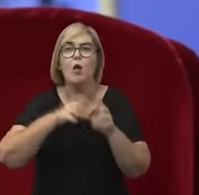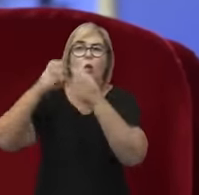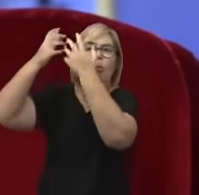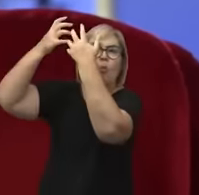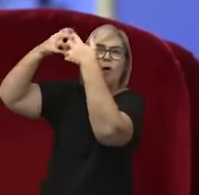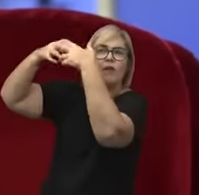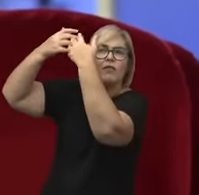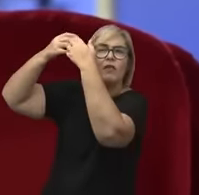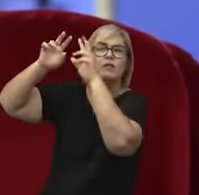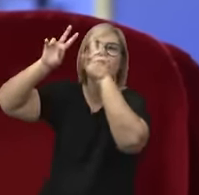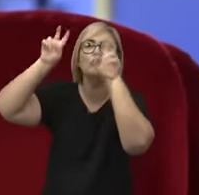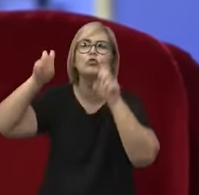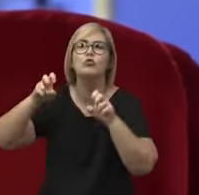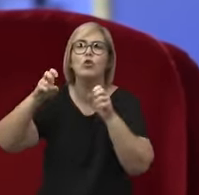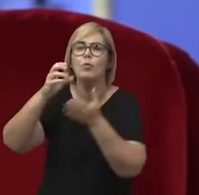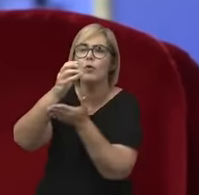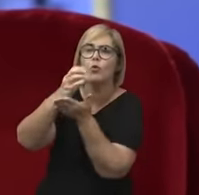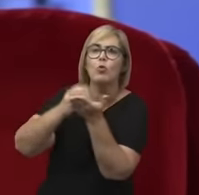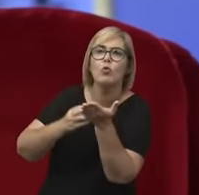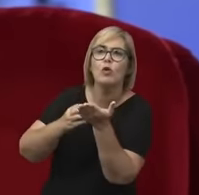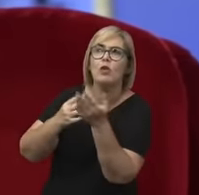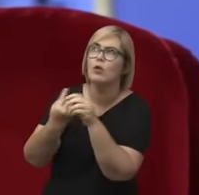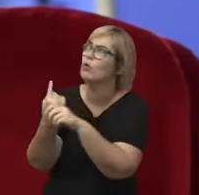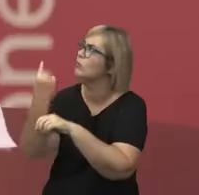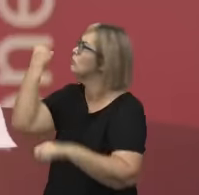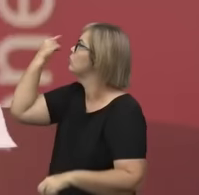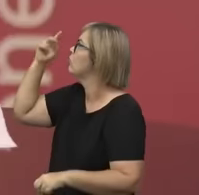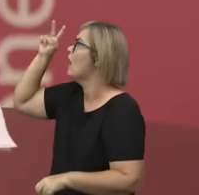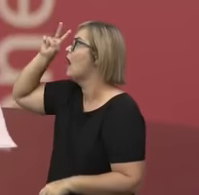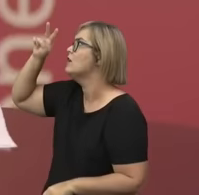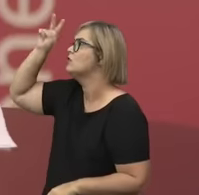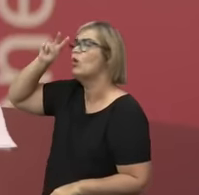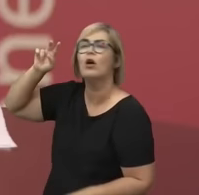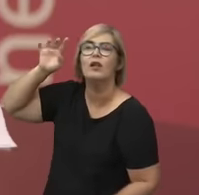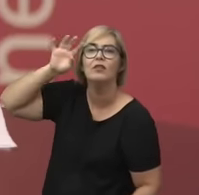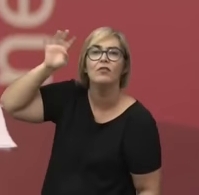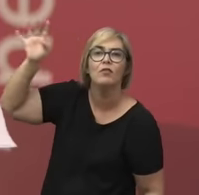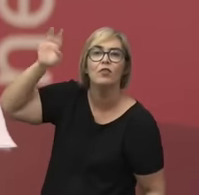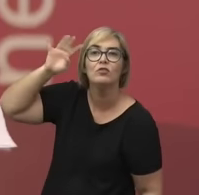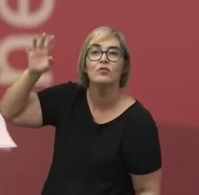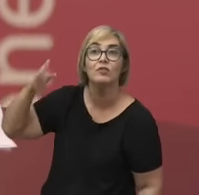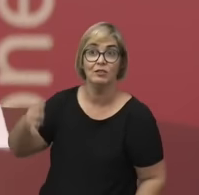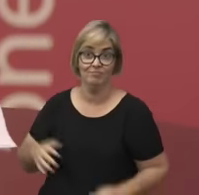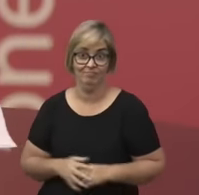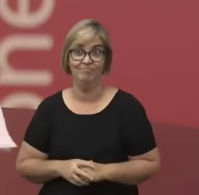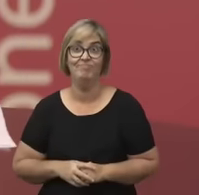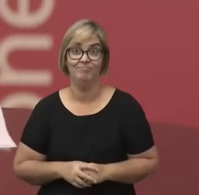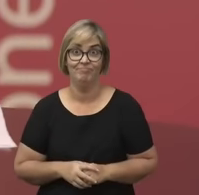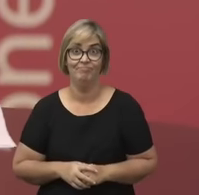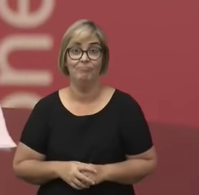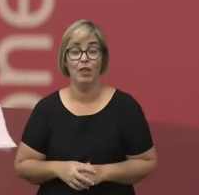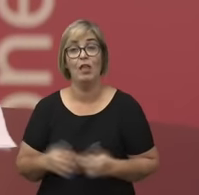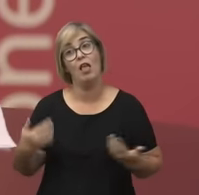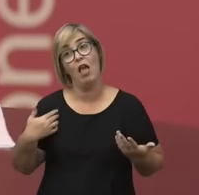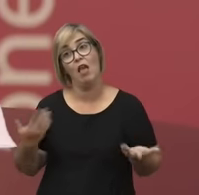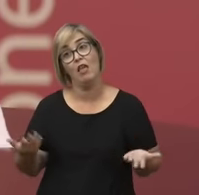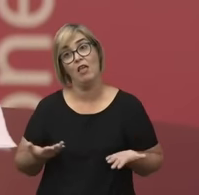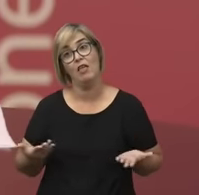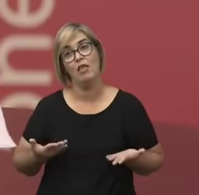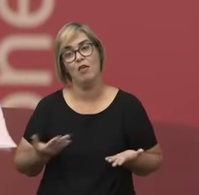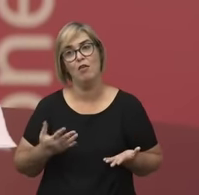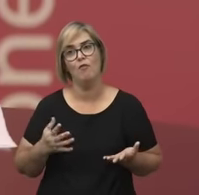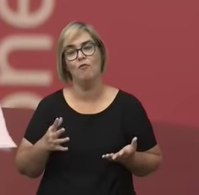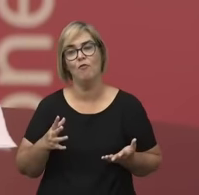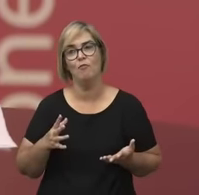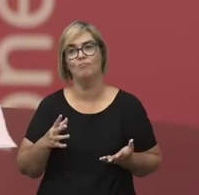currículo e o cânone da história da filosofia. E aí, vou ficar por aqui com essas questões só limitadas ao